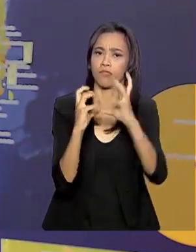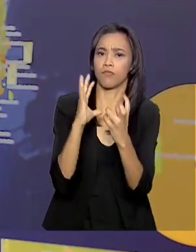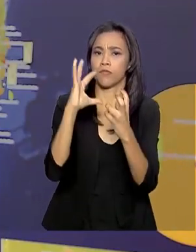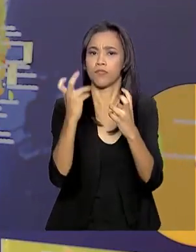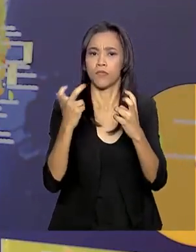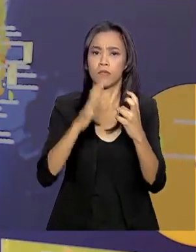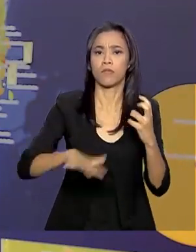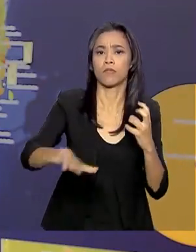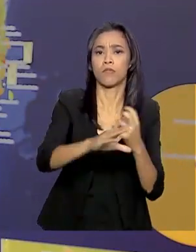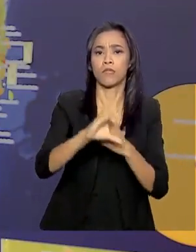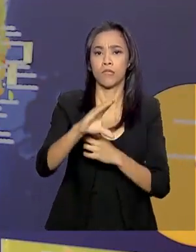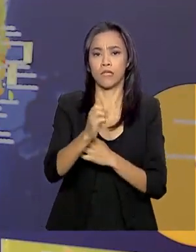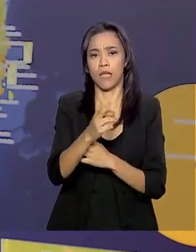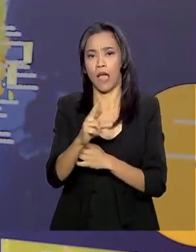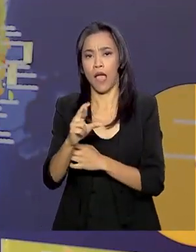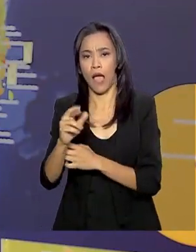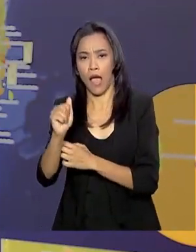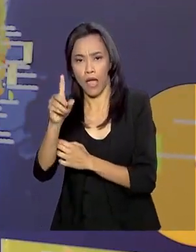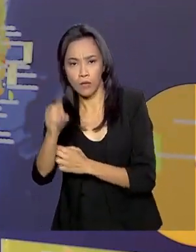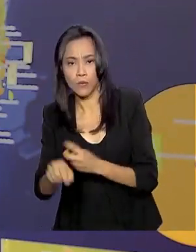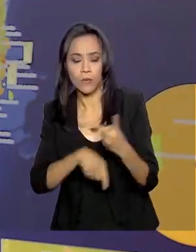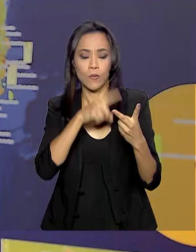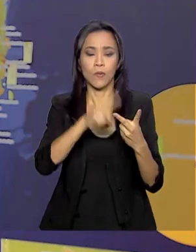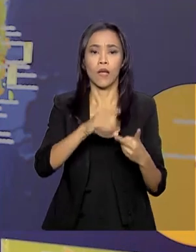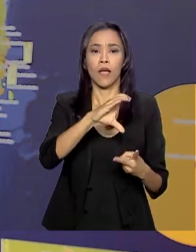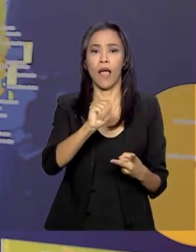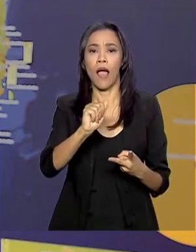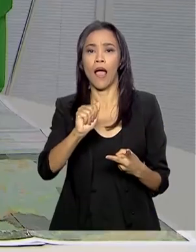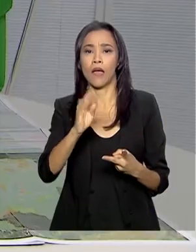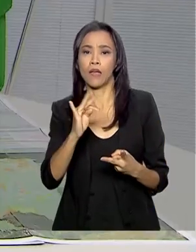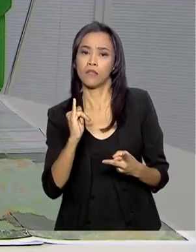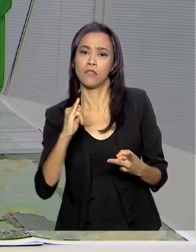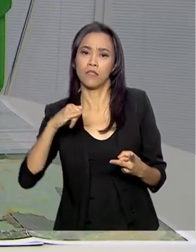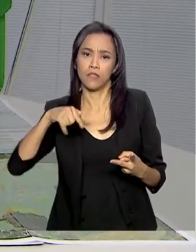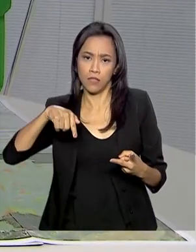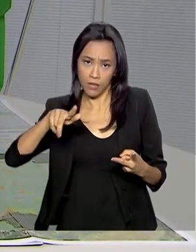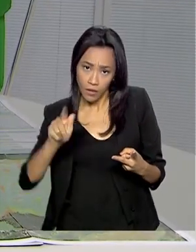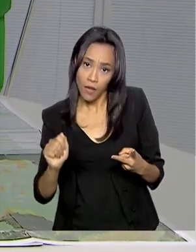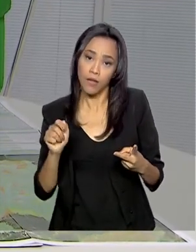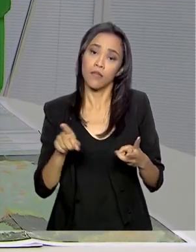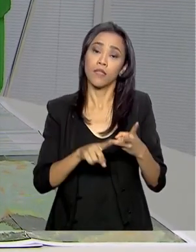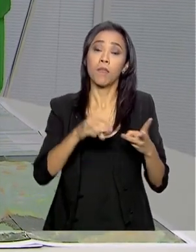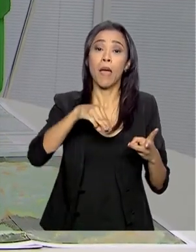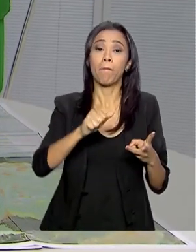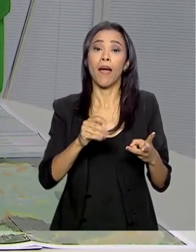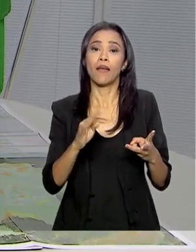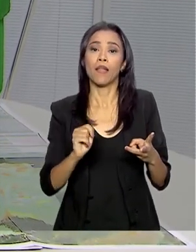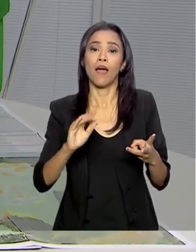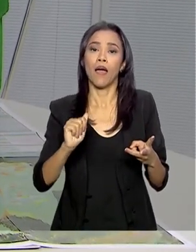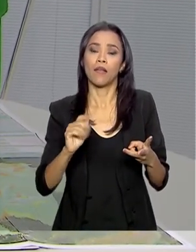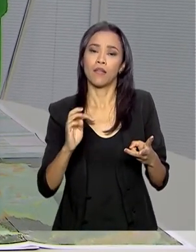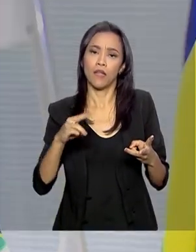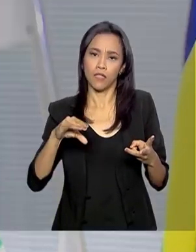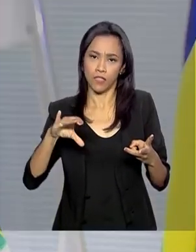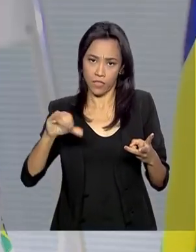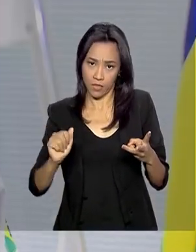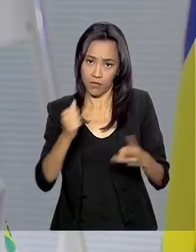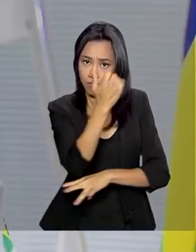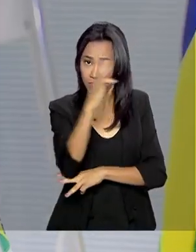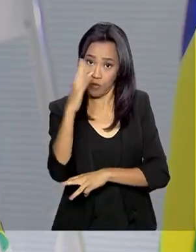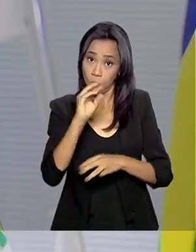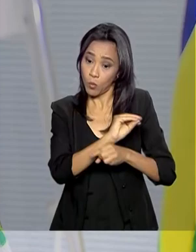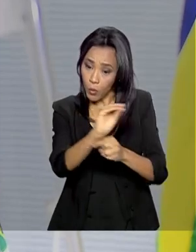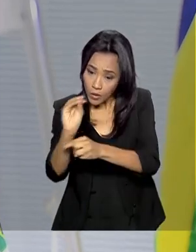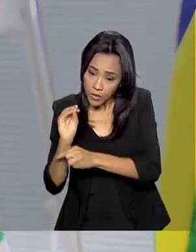temos a Caatinga e a Mata Atlântica. O coordenador de incêndios do ICMBio lembra que, além das